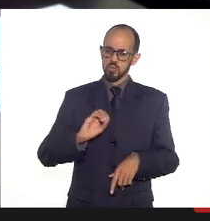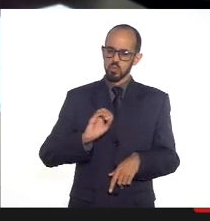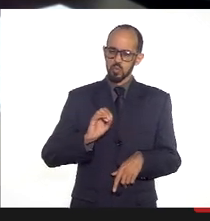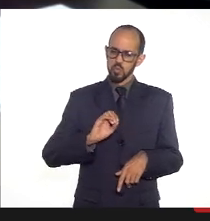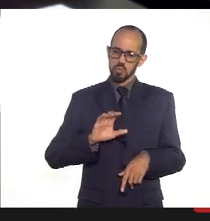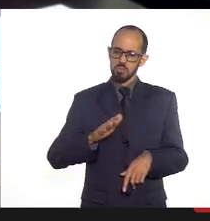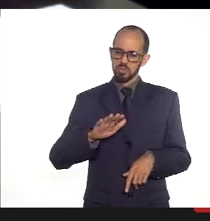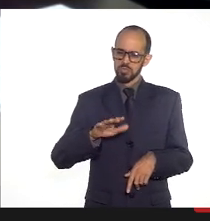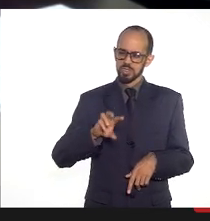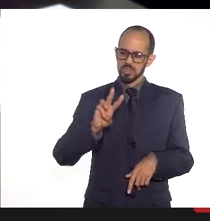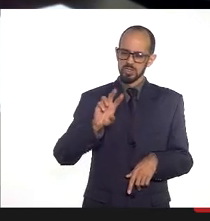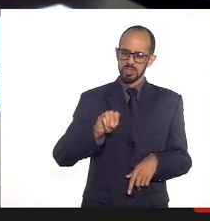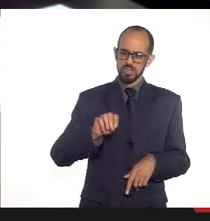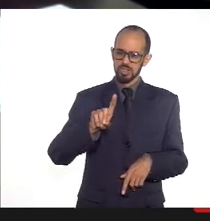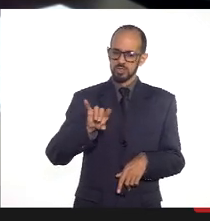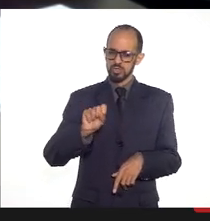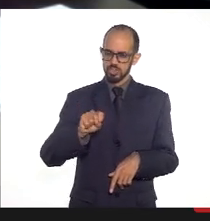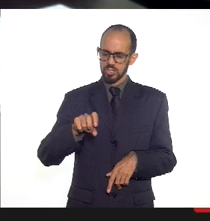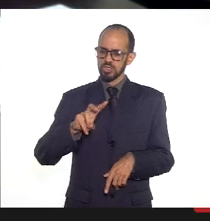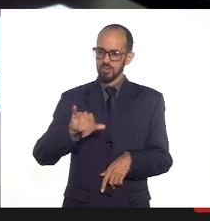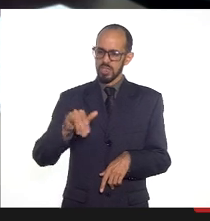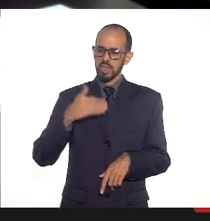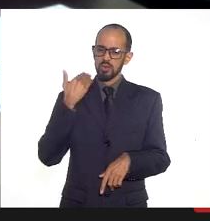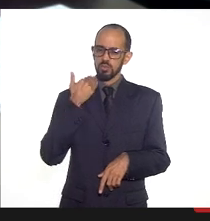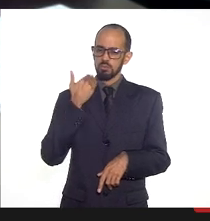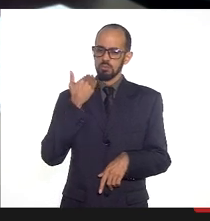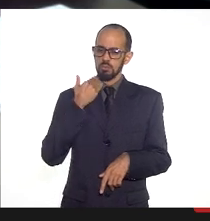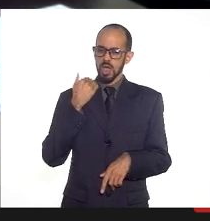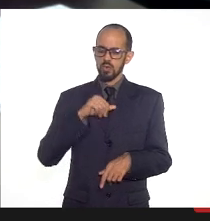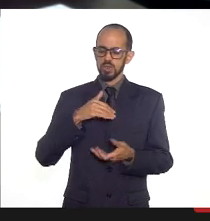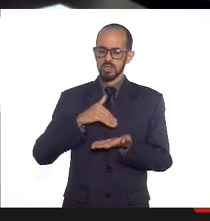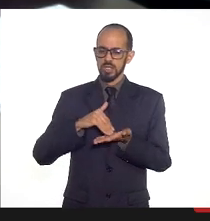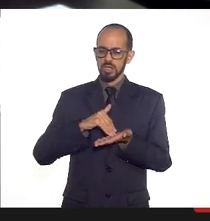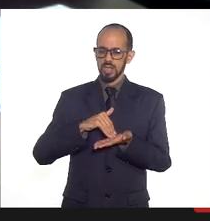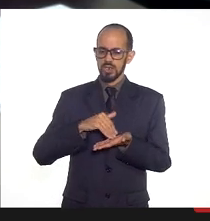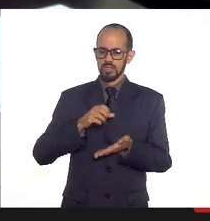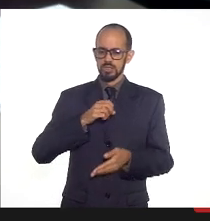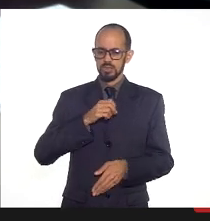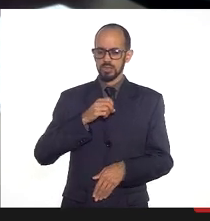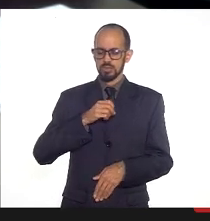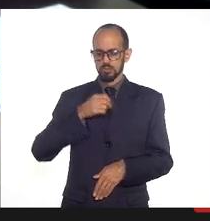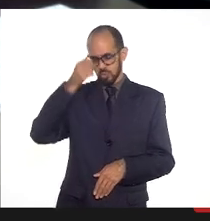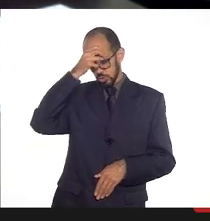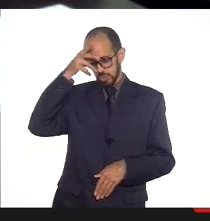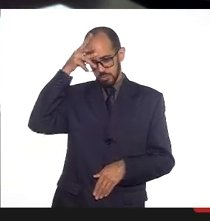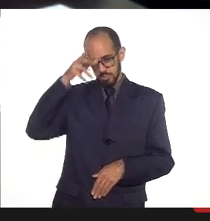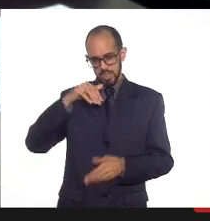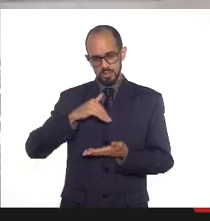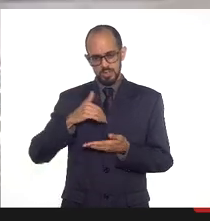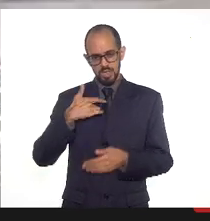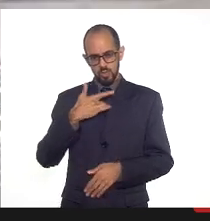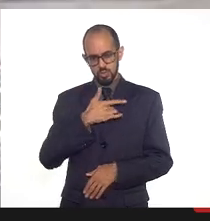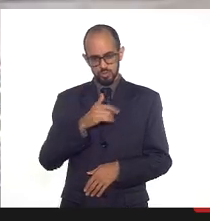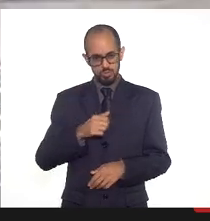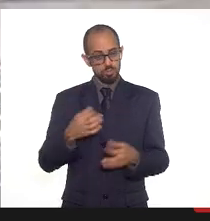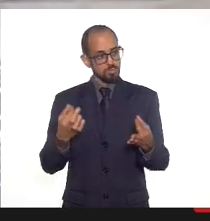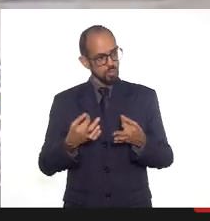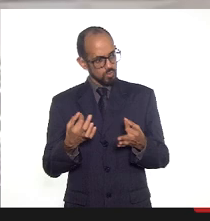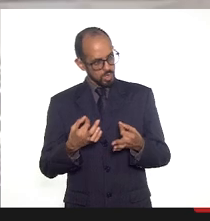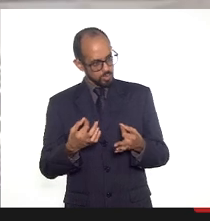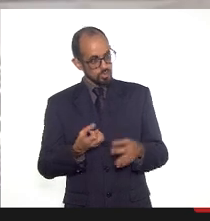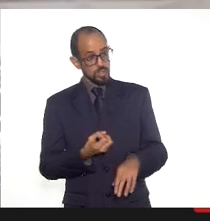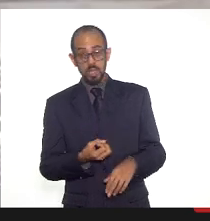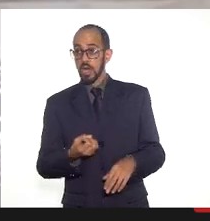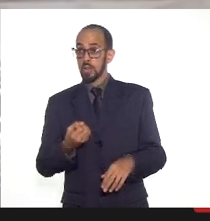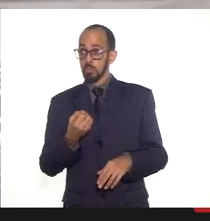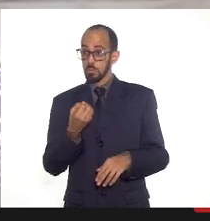dias esse curso esteja na conta das secretarias dos pais e saúde. Perfeito. Seria bom fazer um contato